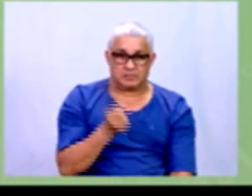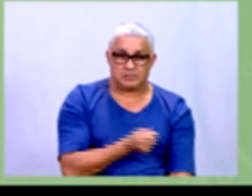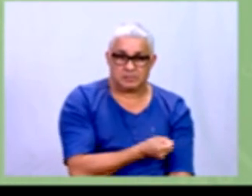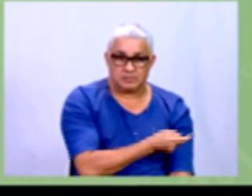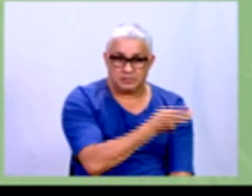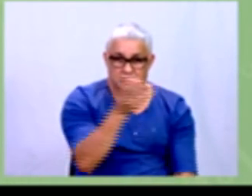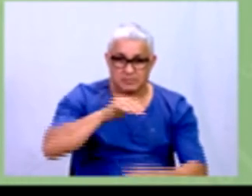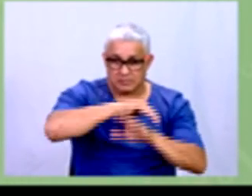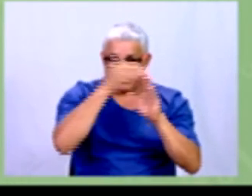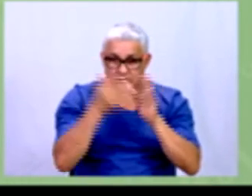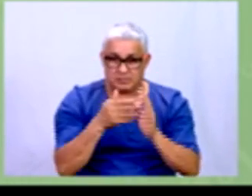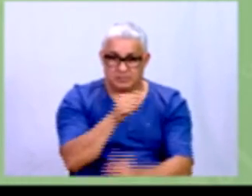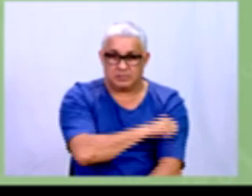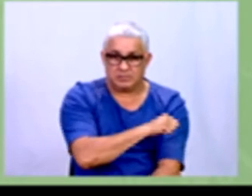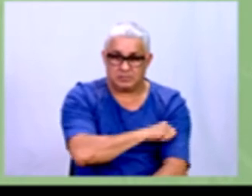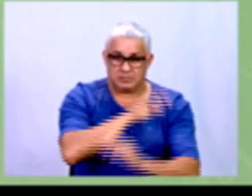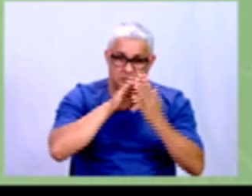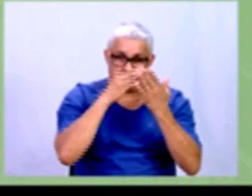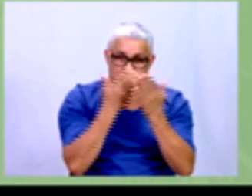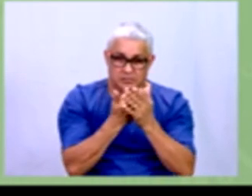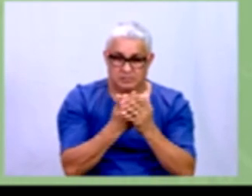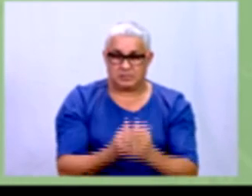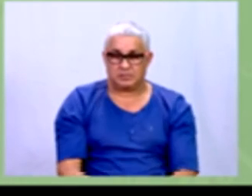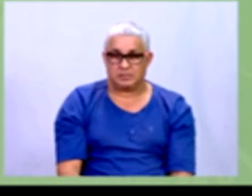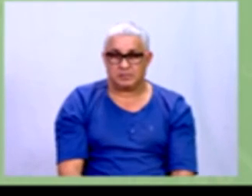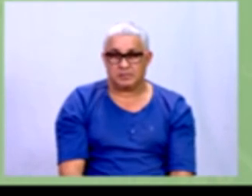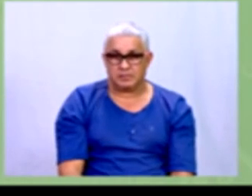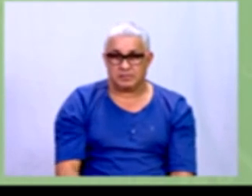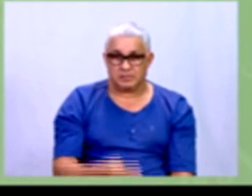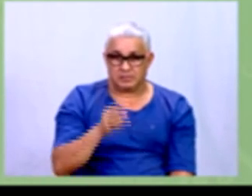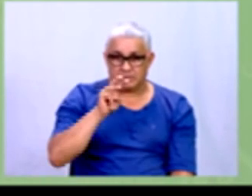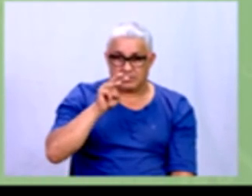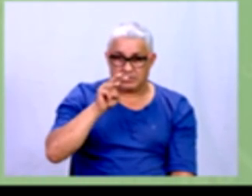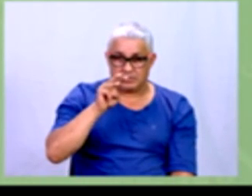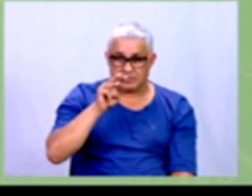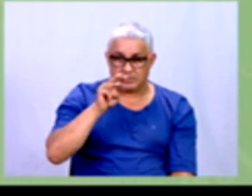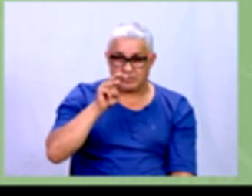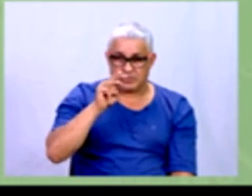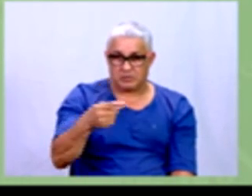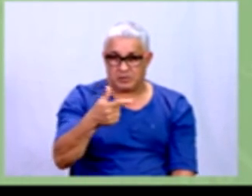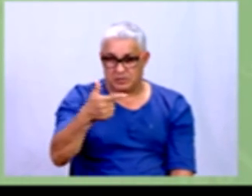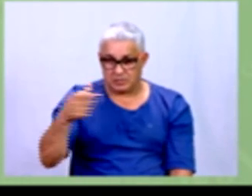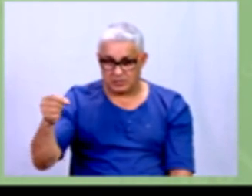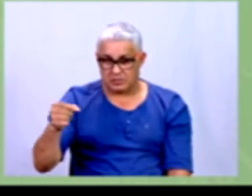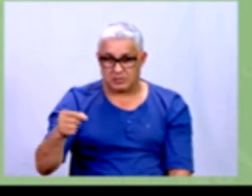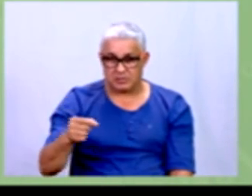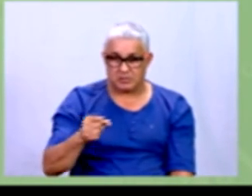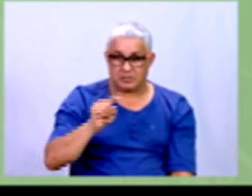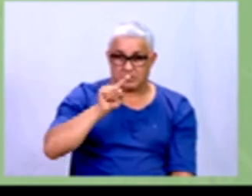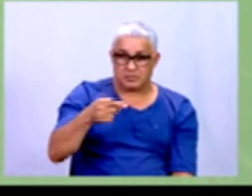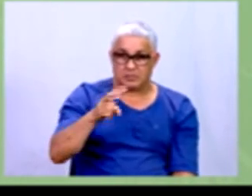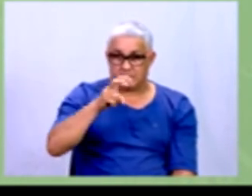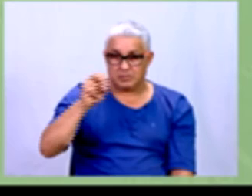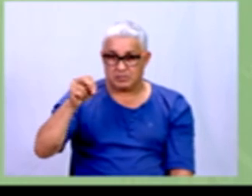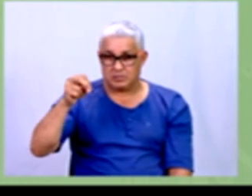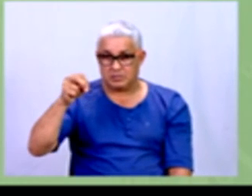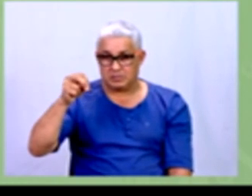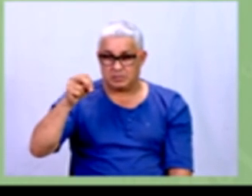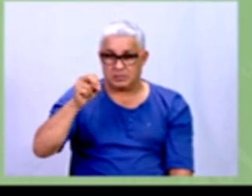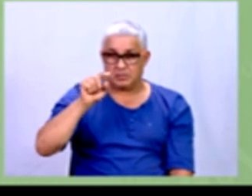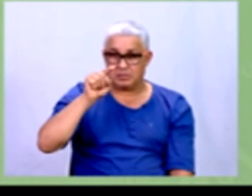total de alunos de uma determinada escola é 3.200, sendo 1.536